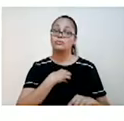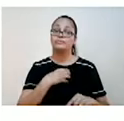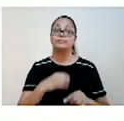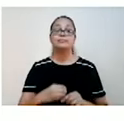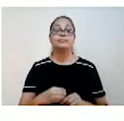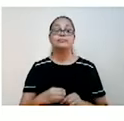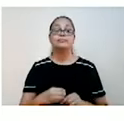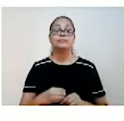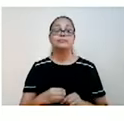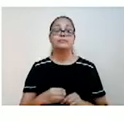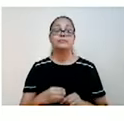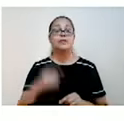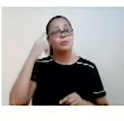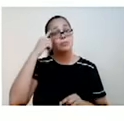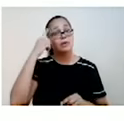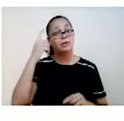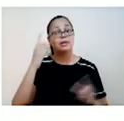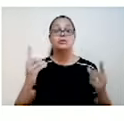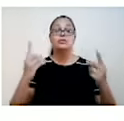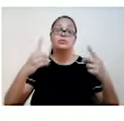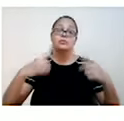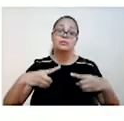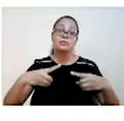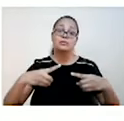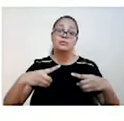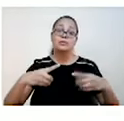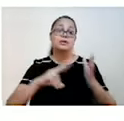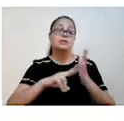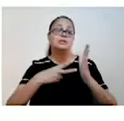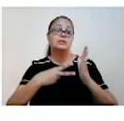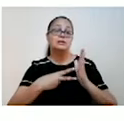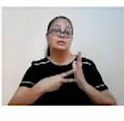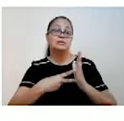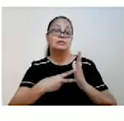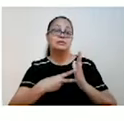significando em vez disso, em vez de, instead.